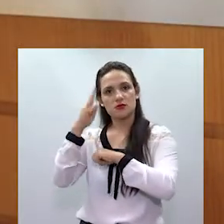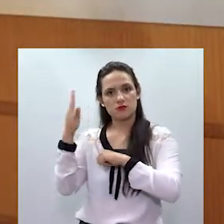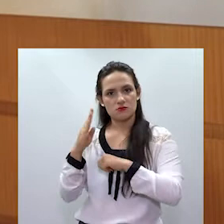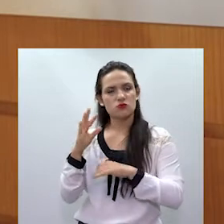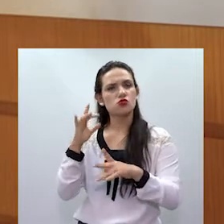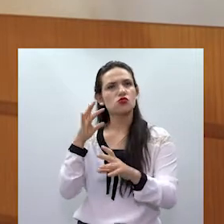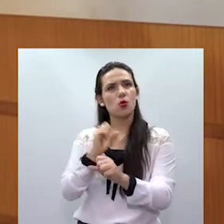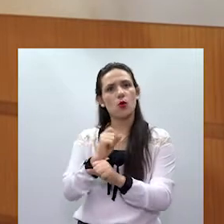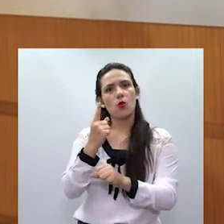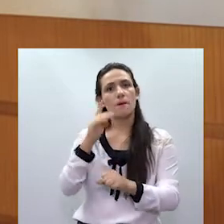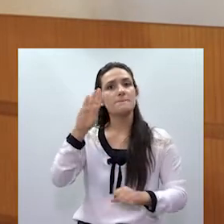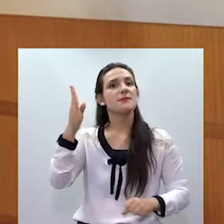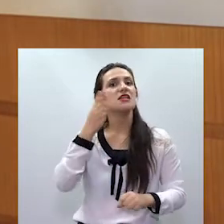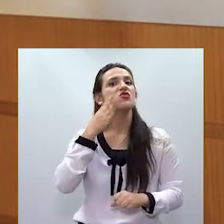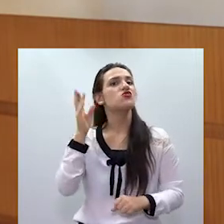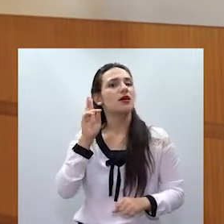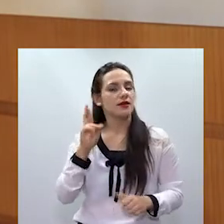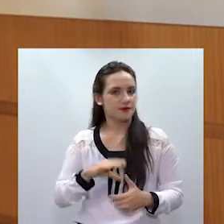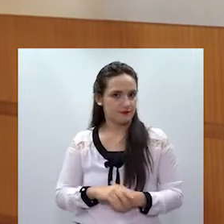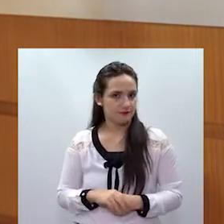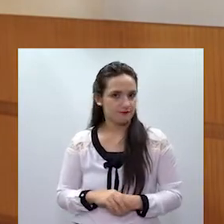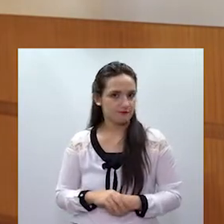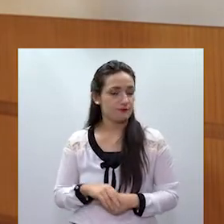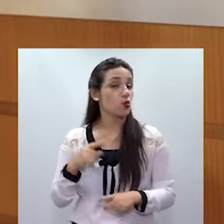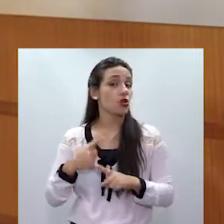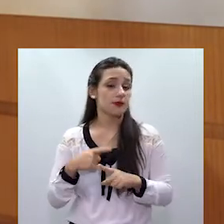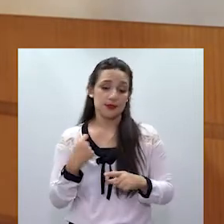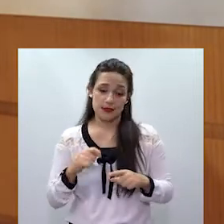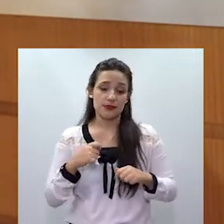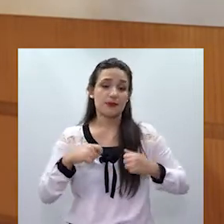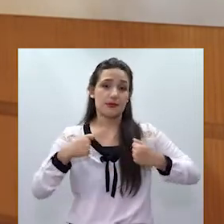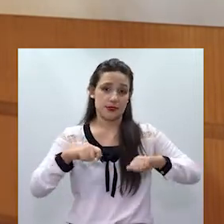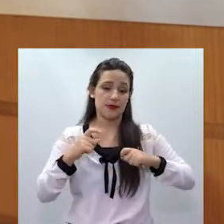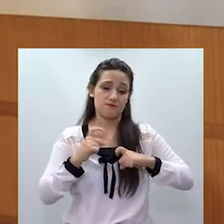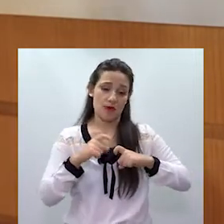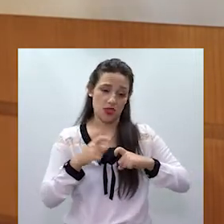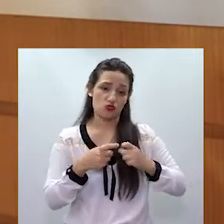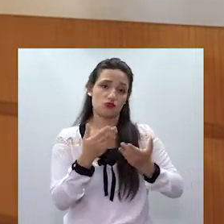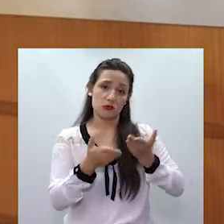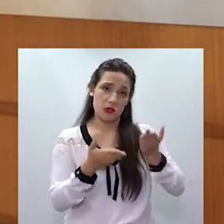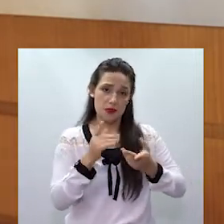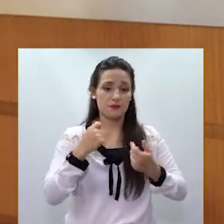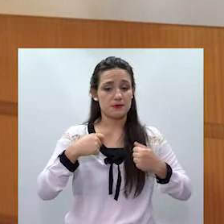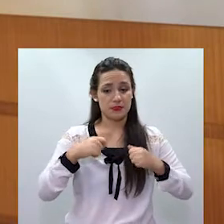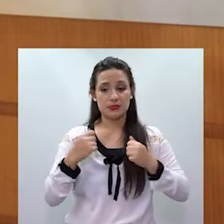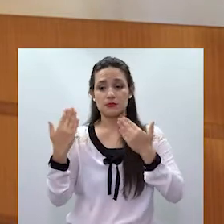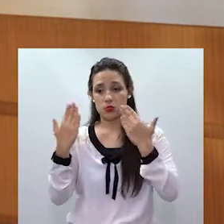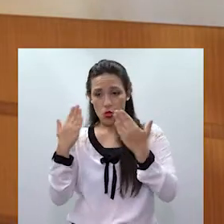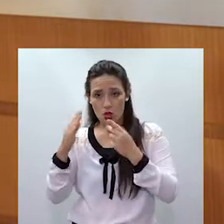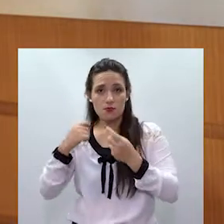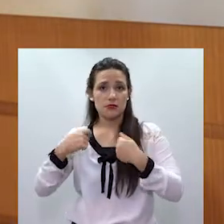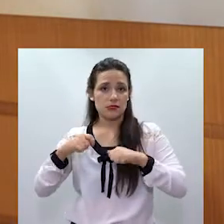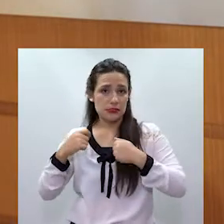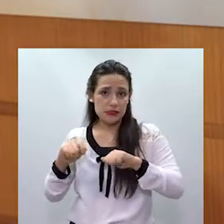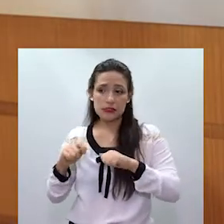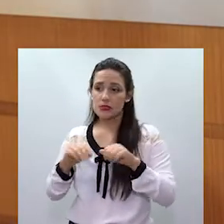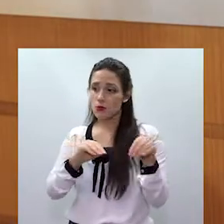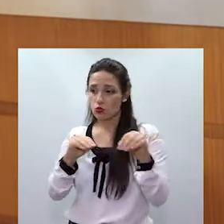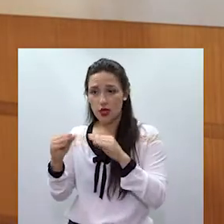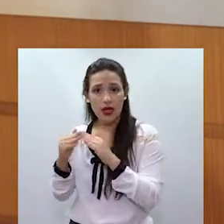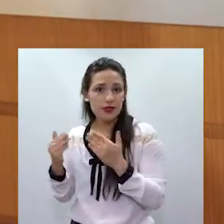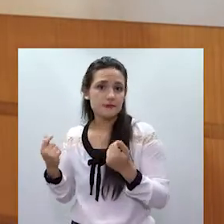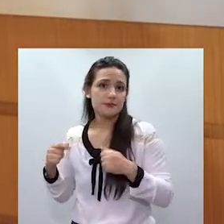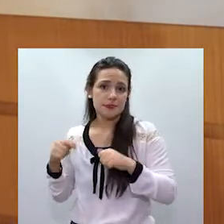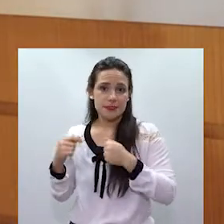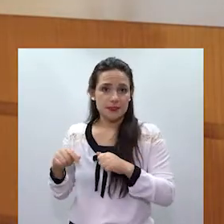brasileira gira em torno de um bilhão de reais. Então, a par de toda essa problemática que afeta a vítima e a família dela,